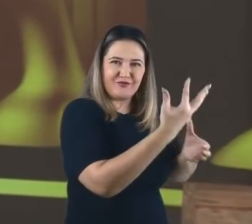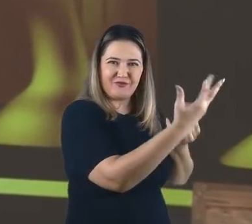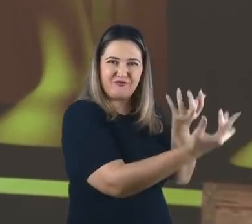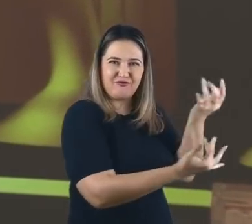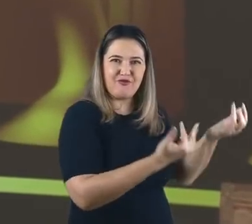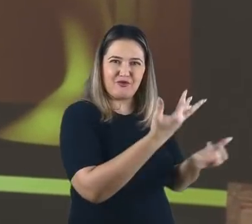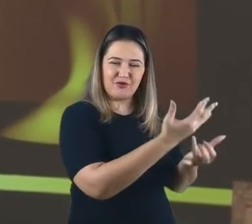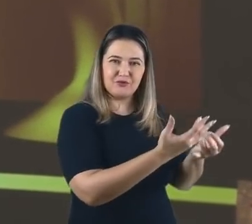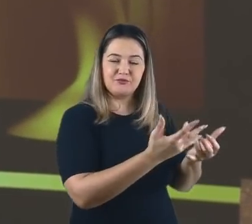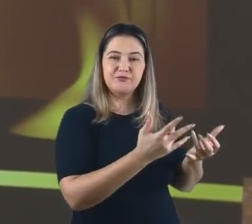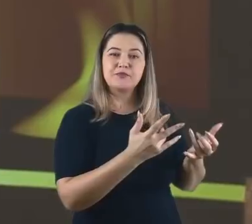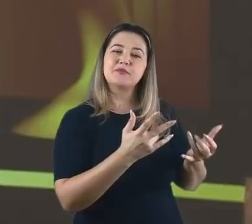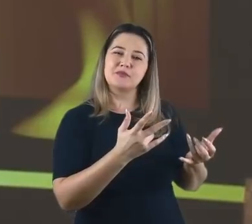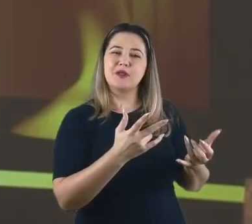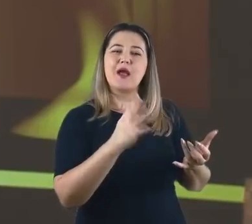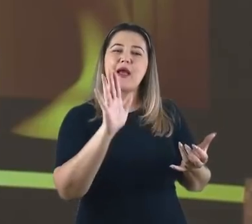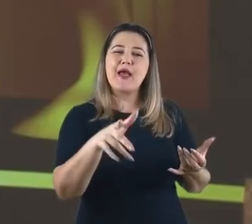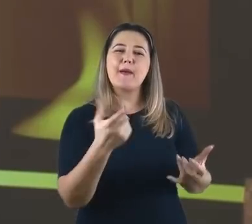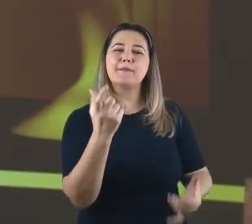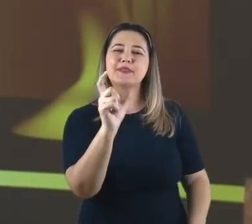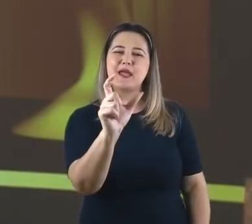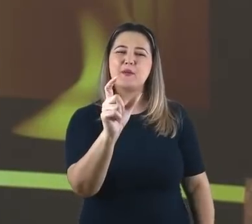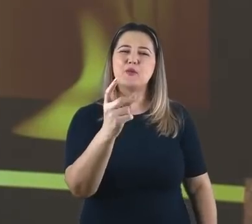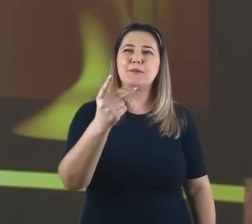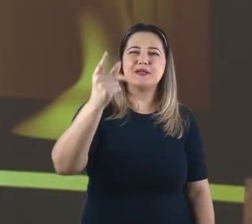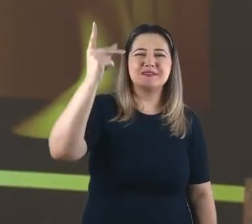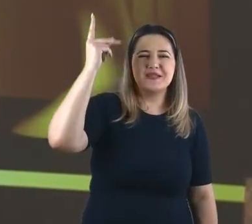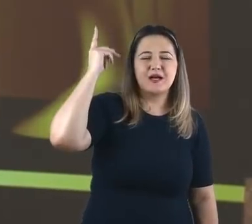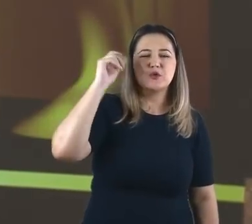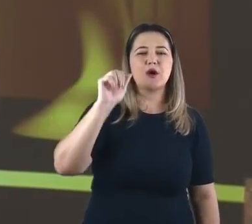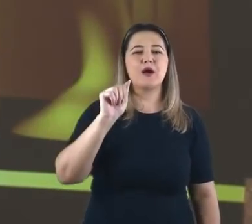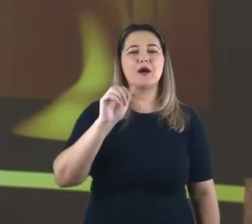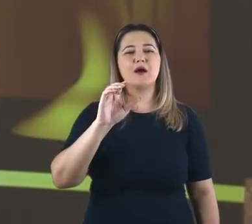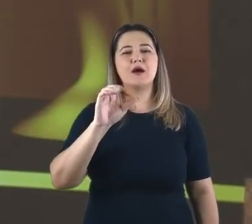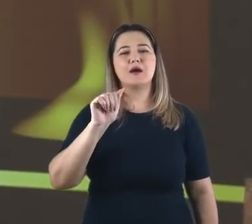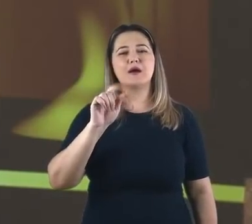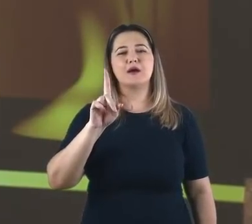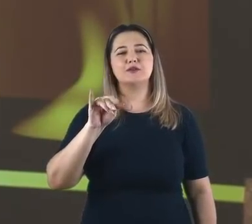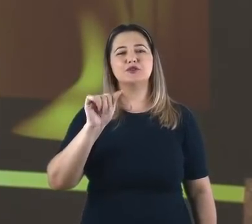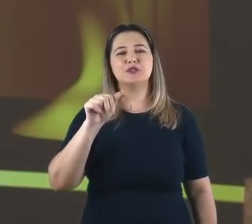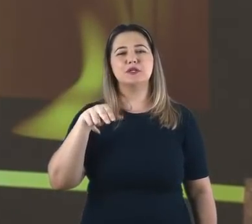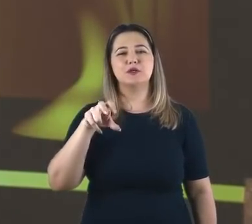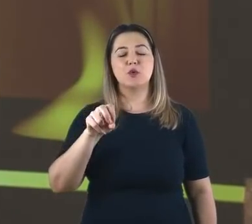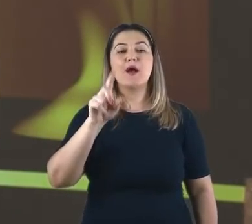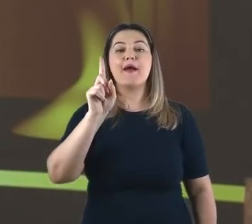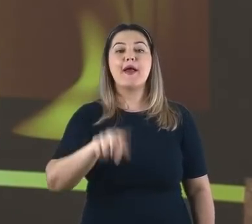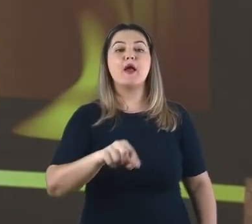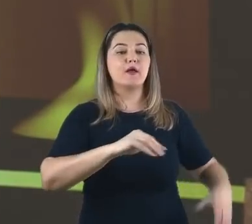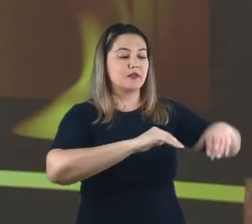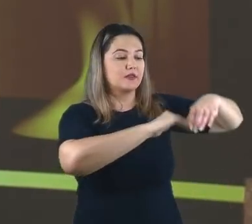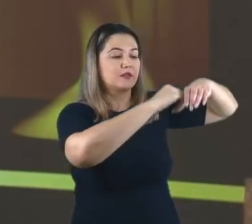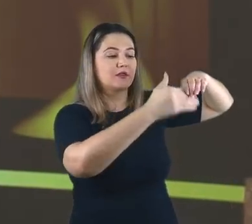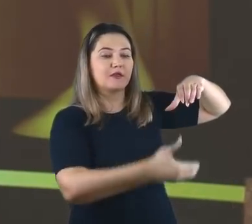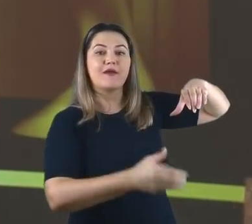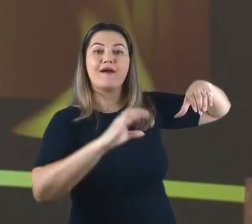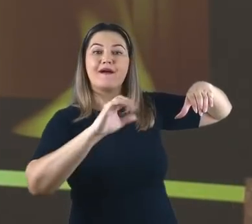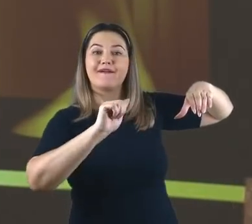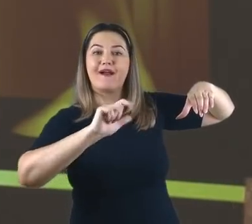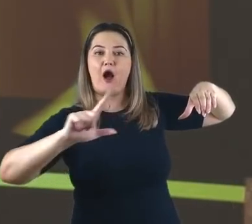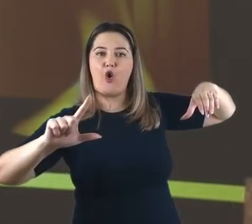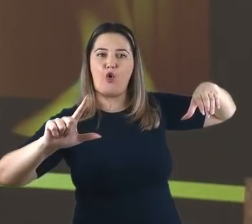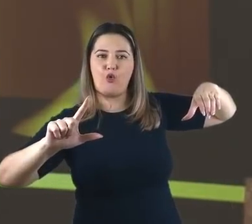vocês é o termo acadiano kiru que normalmente se refere a um forno de cal e não a um forno usado para